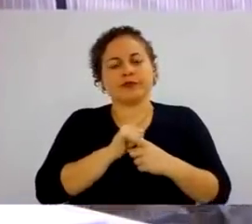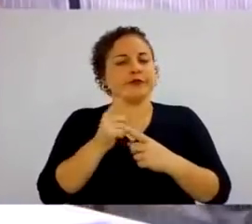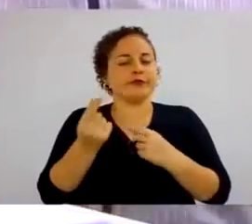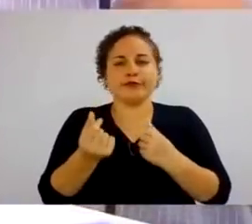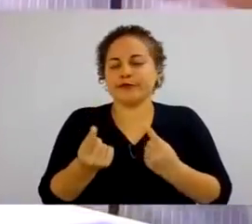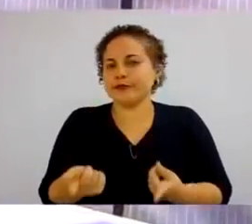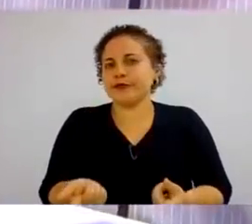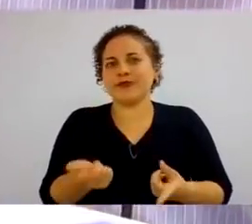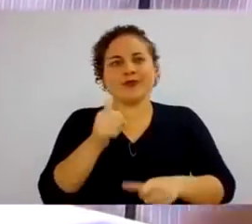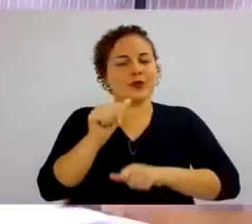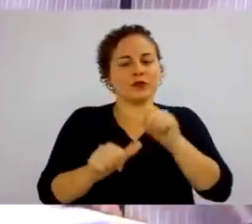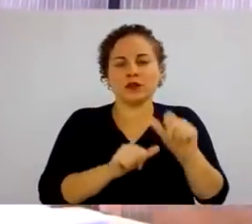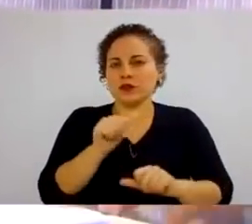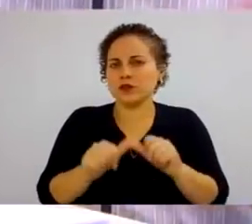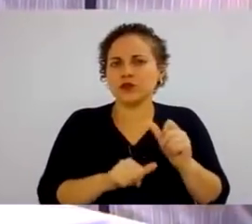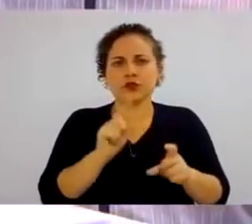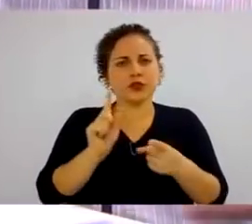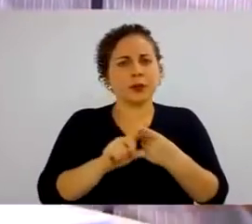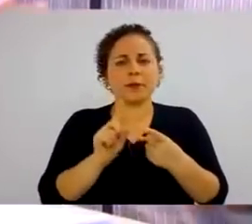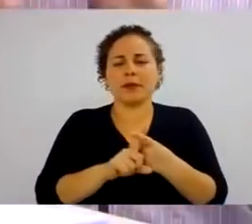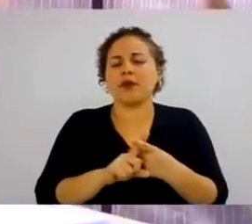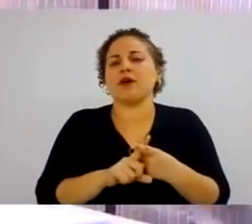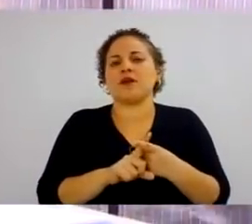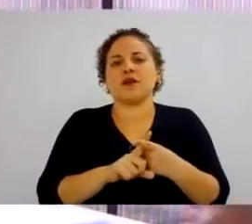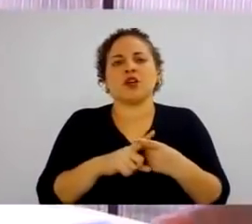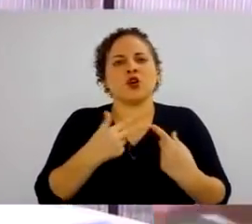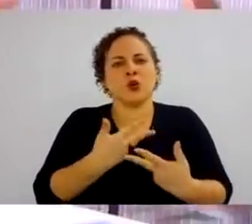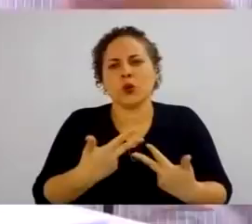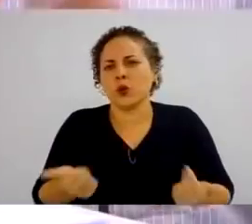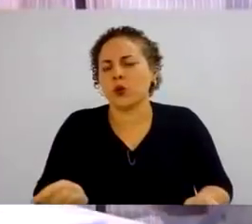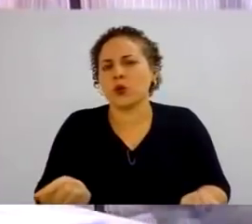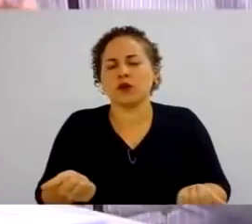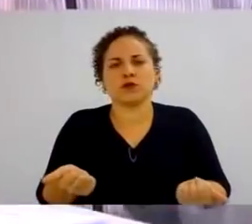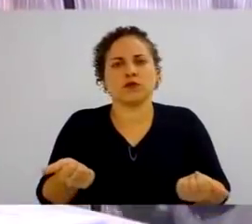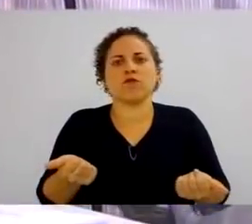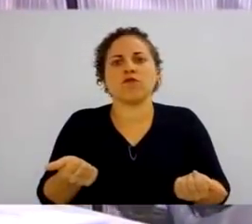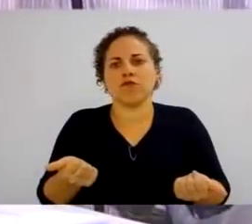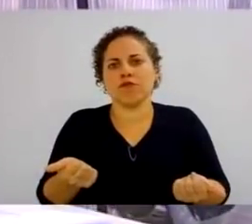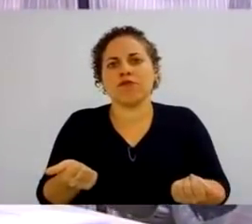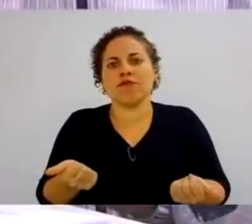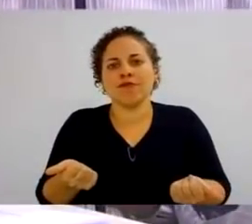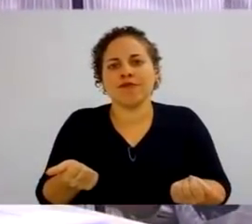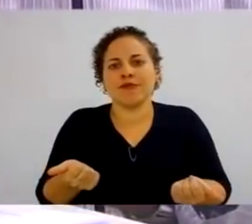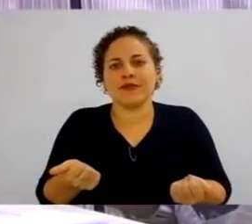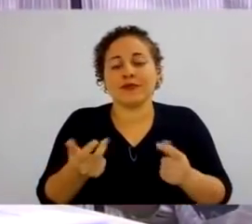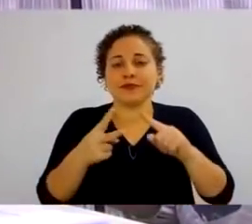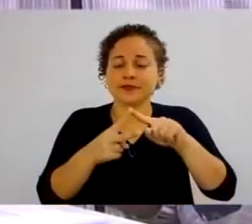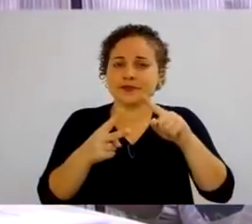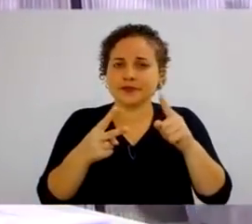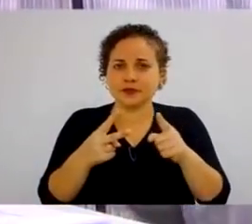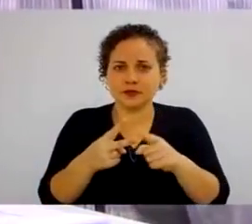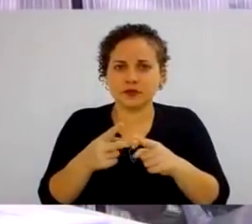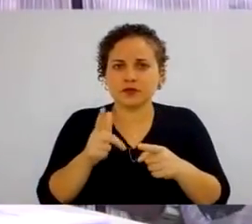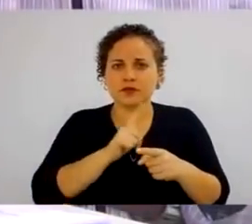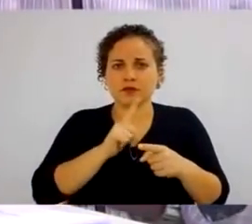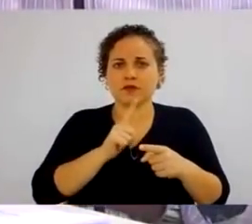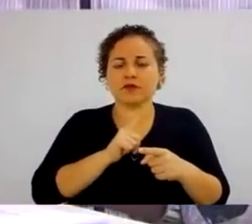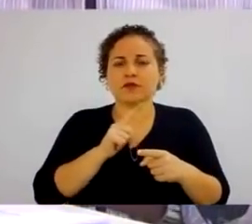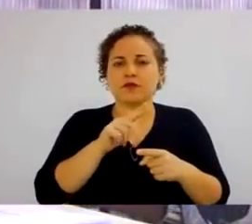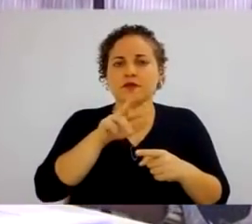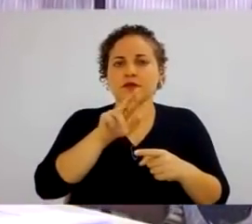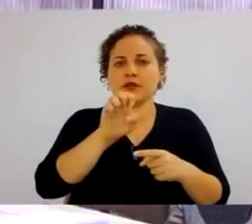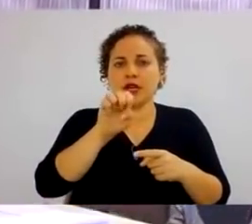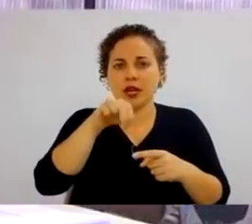comissões, bonificações, prêmios, enfim. E esse tipo, né, esses dois tipos de